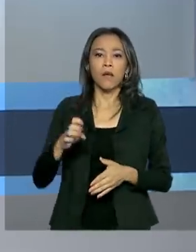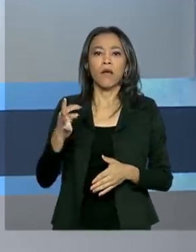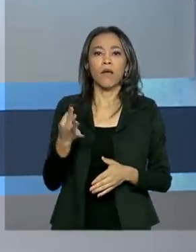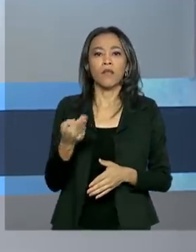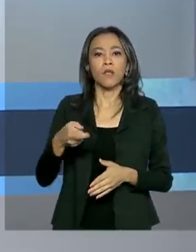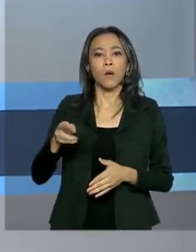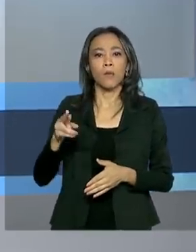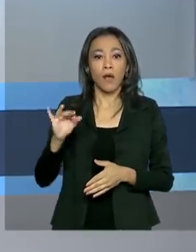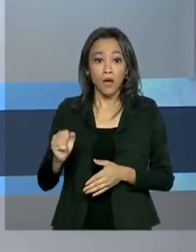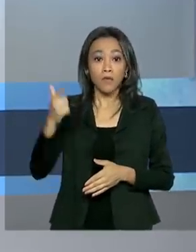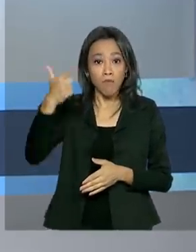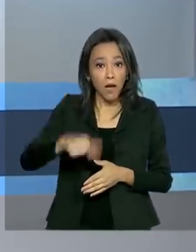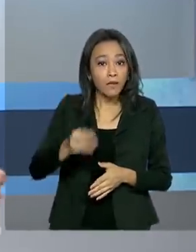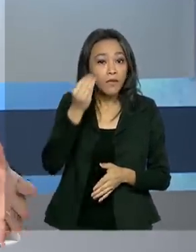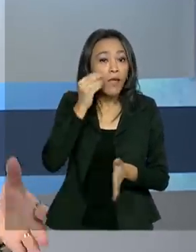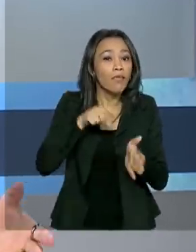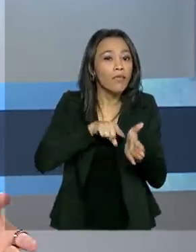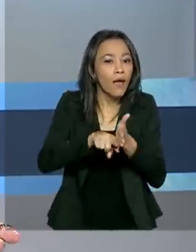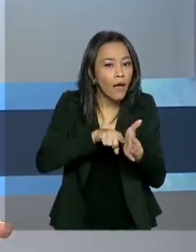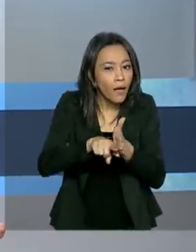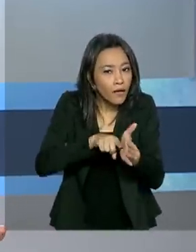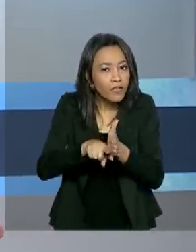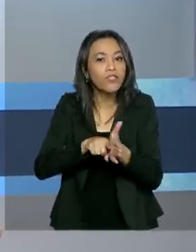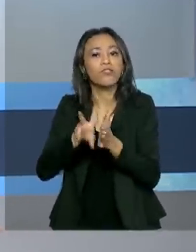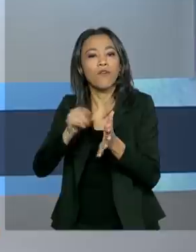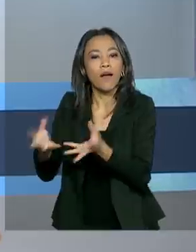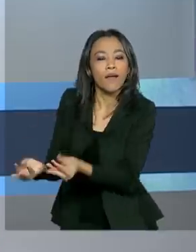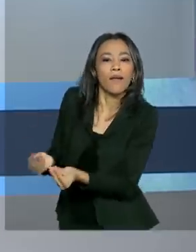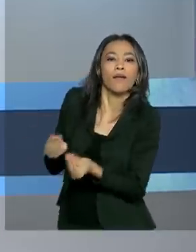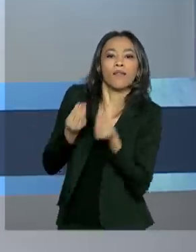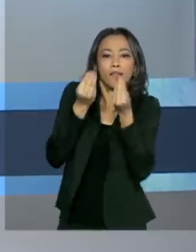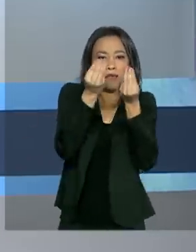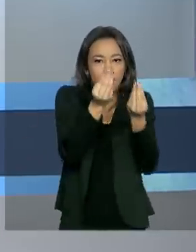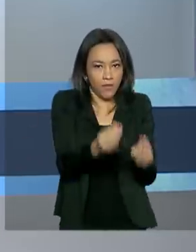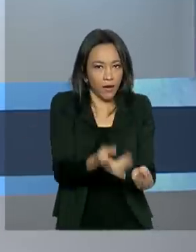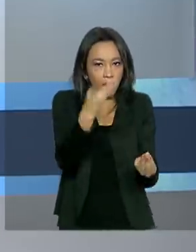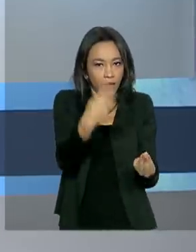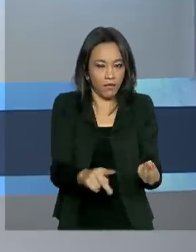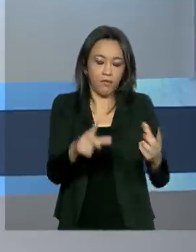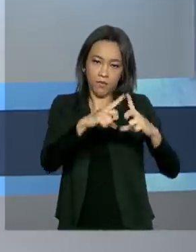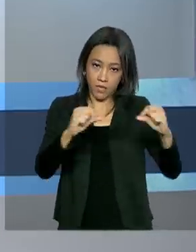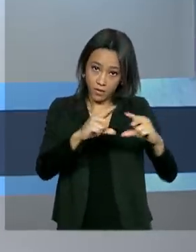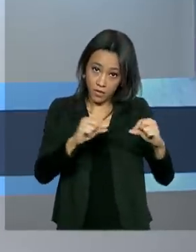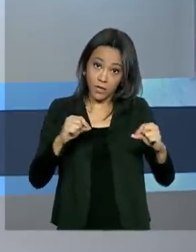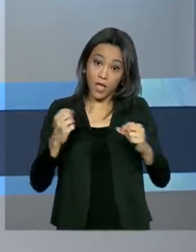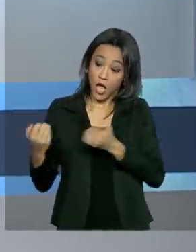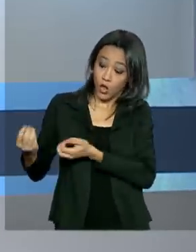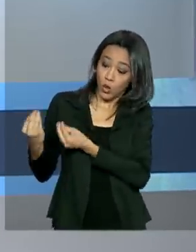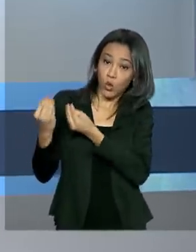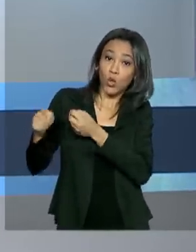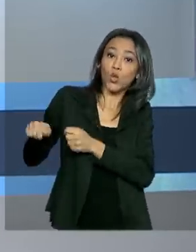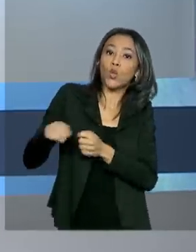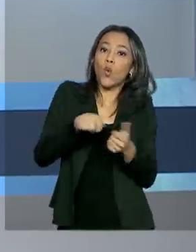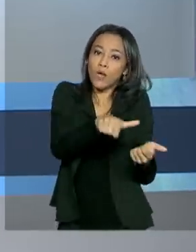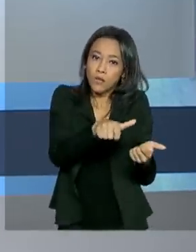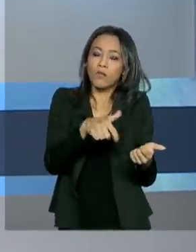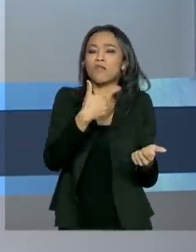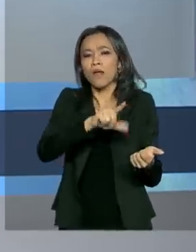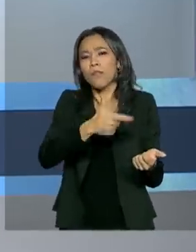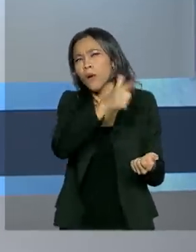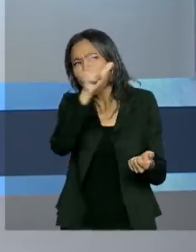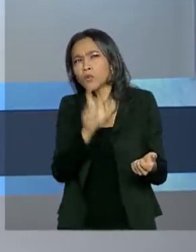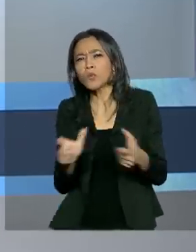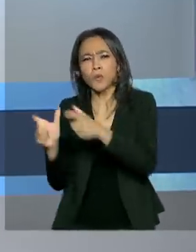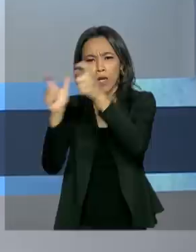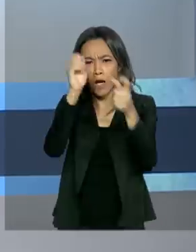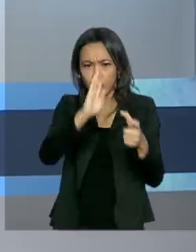para diagnóstico da Covid-19 ao Laboratório Central de Saúde Pública do Distrito Federal. As doações também vão chegar a outras partes do